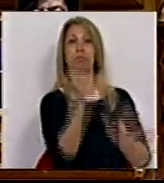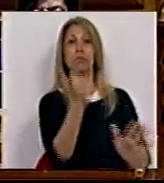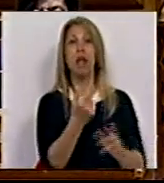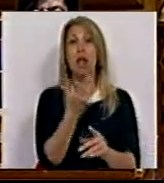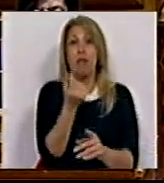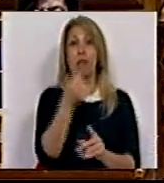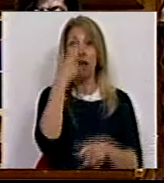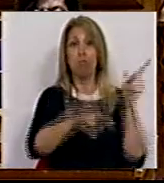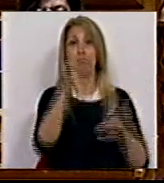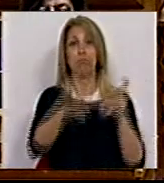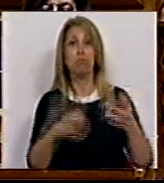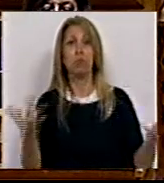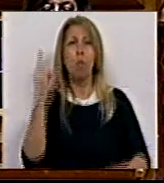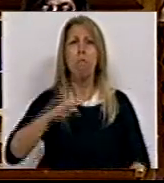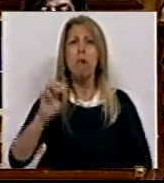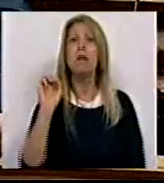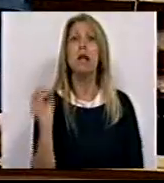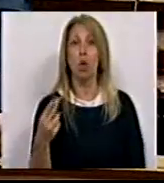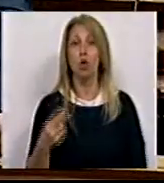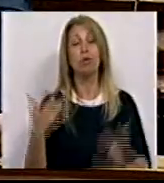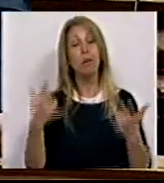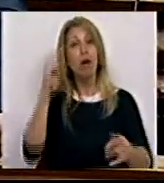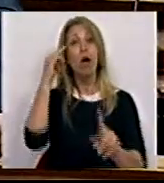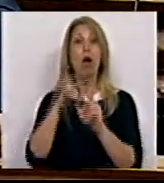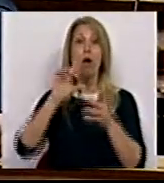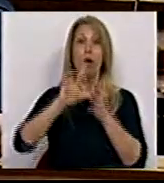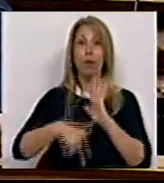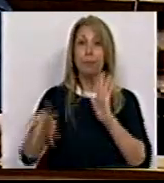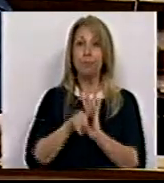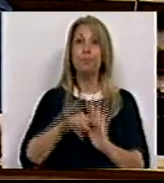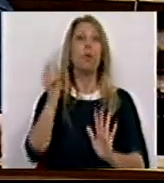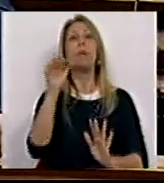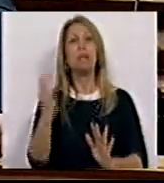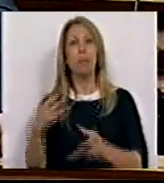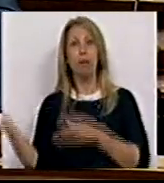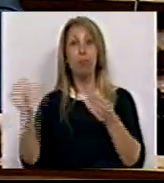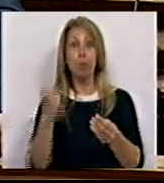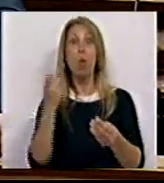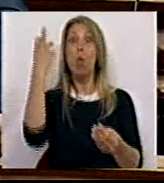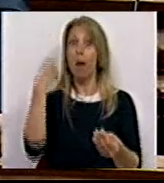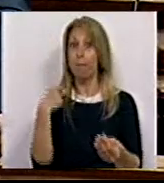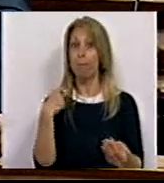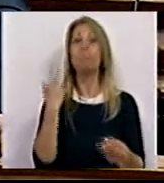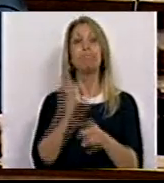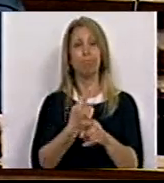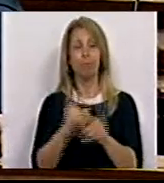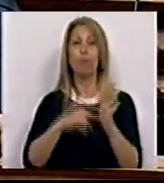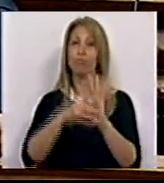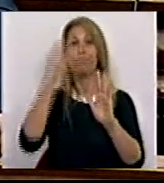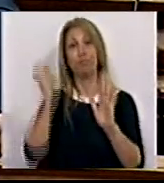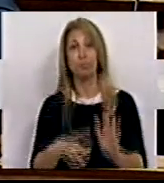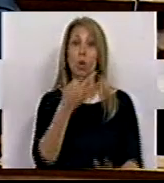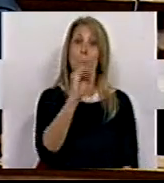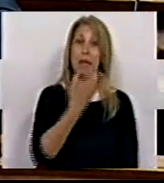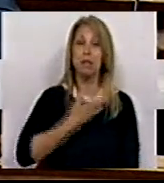de euros. Era exatamente este o objetivo do projeto de lei que o PCP apresentou há um ano. Apesar de ter sido chumbado pelo PSD e